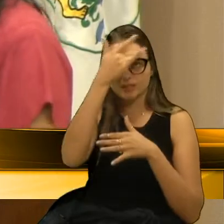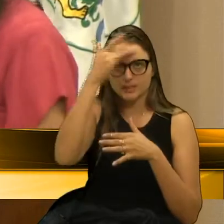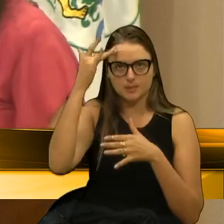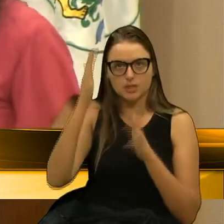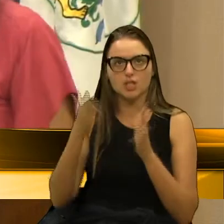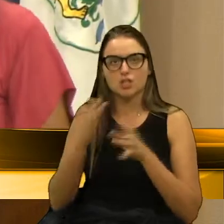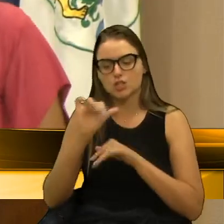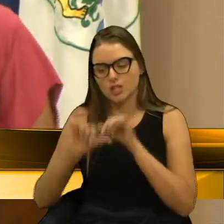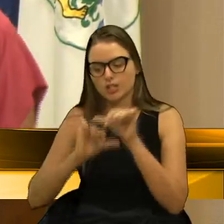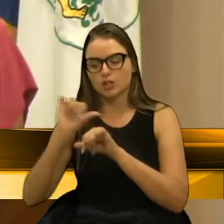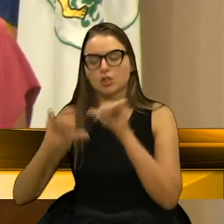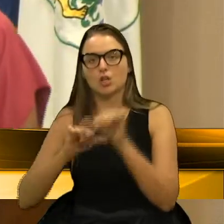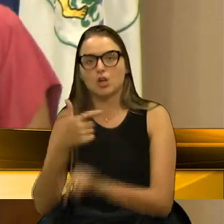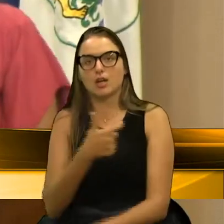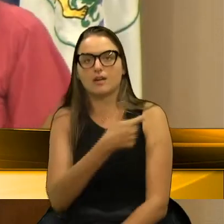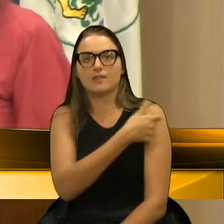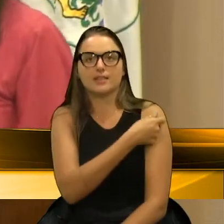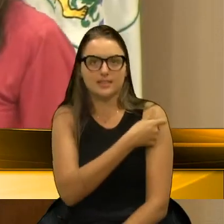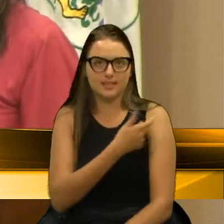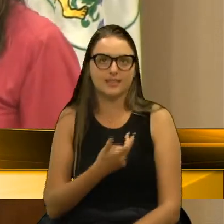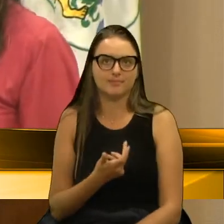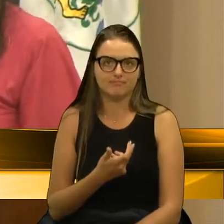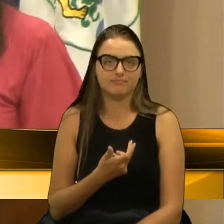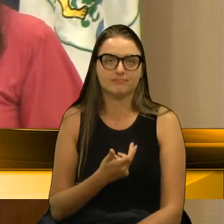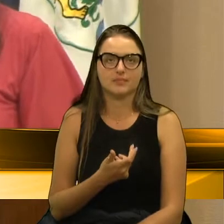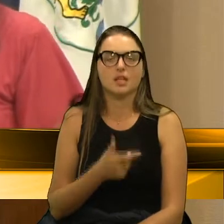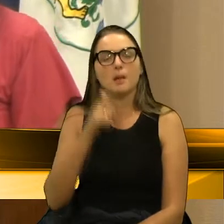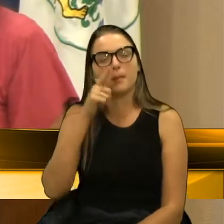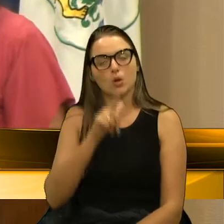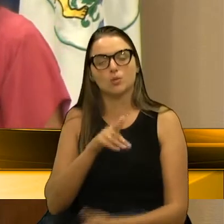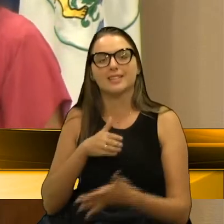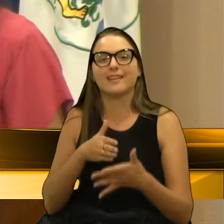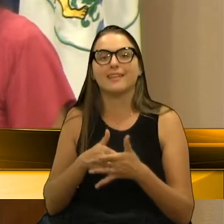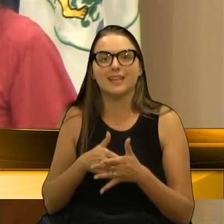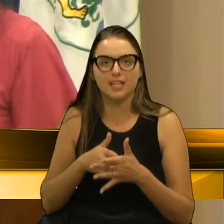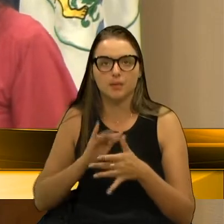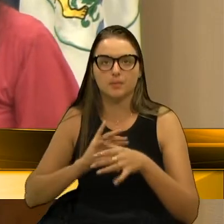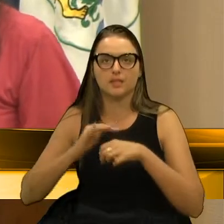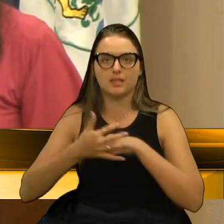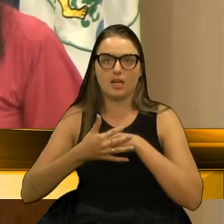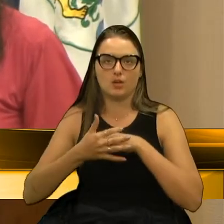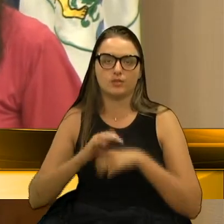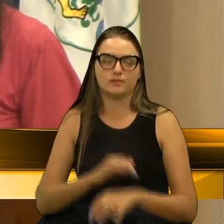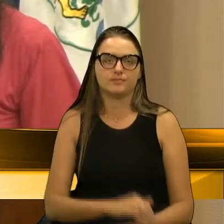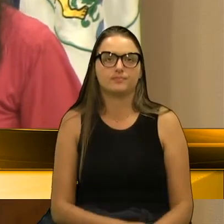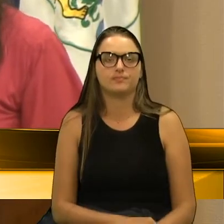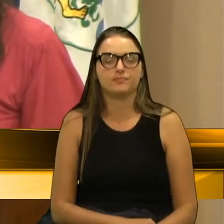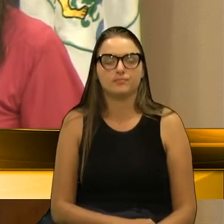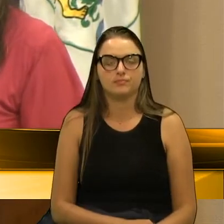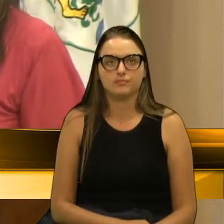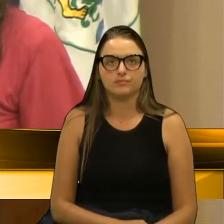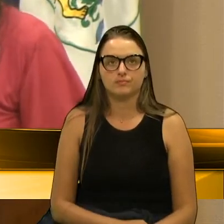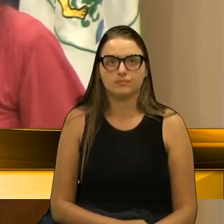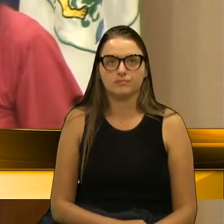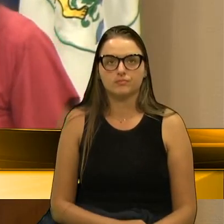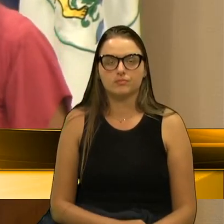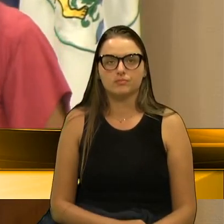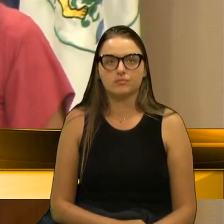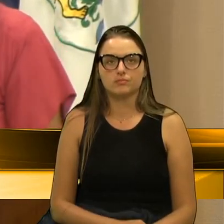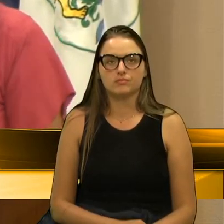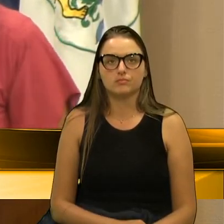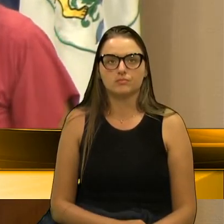mudar a vacina para realmente conter o vírus da melhor forma. Nesse sentido,